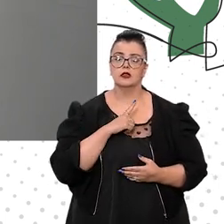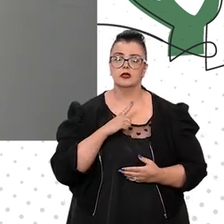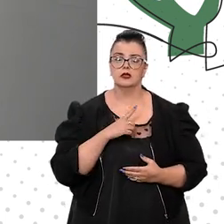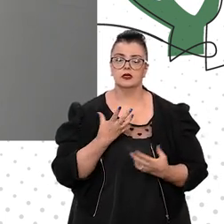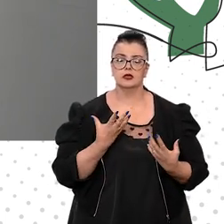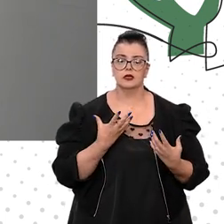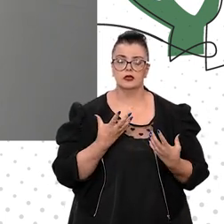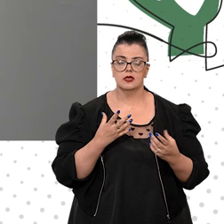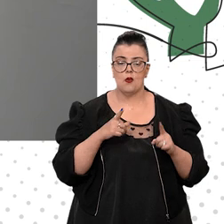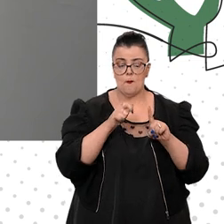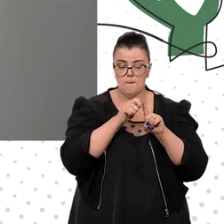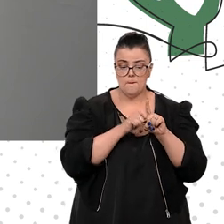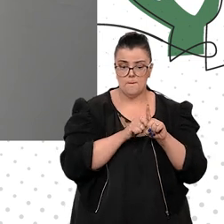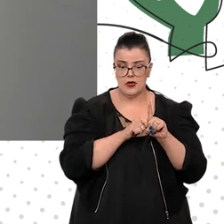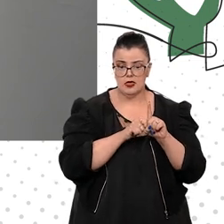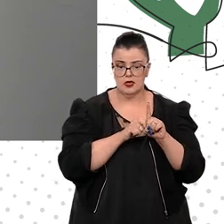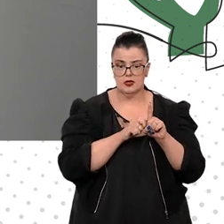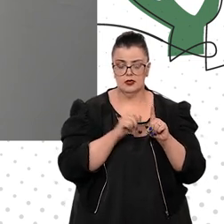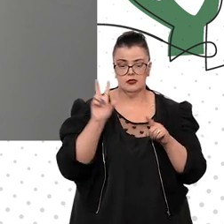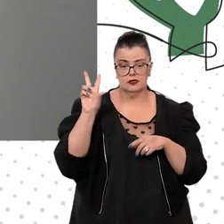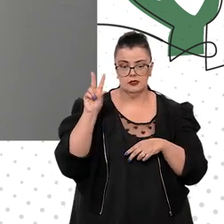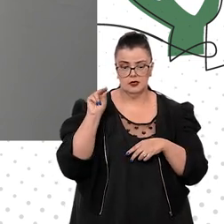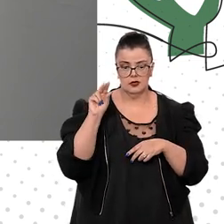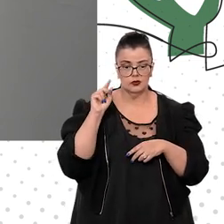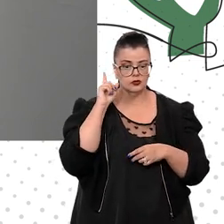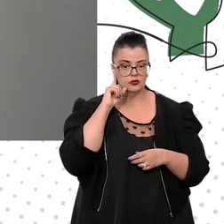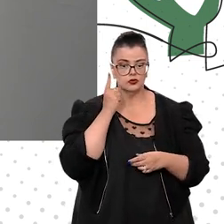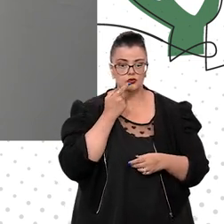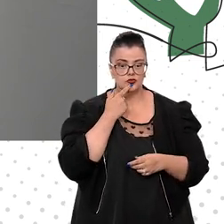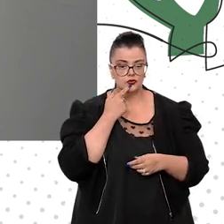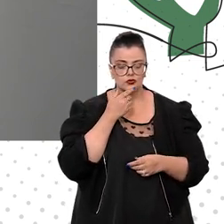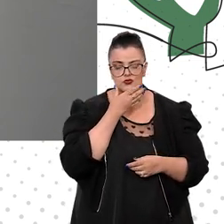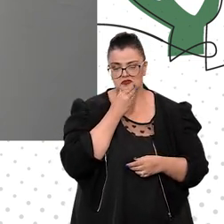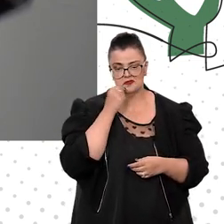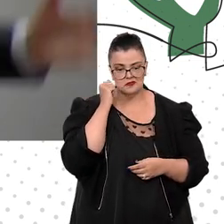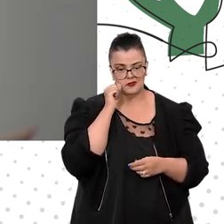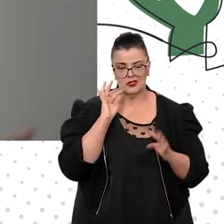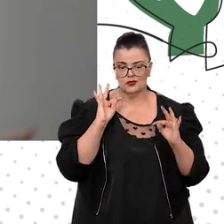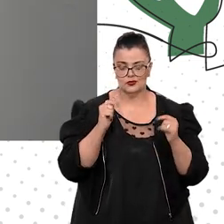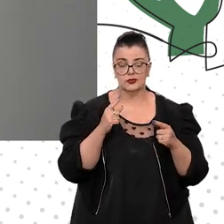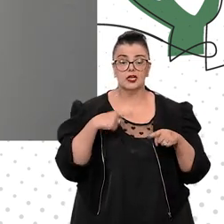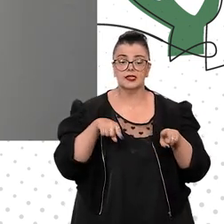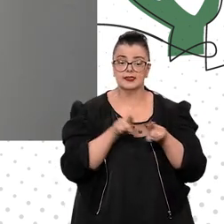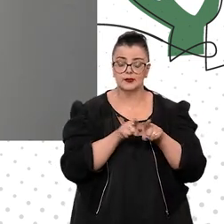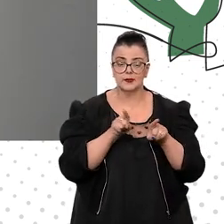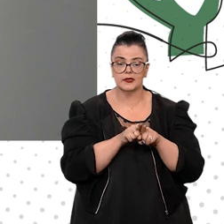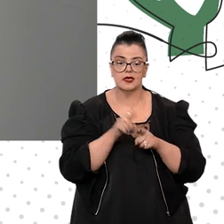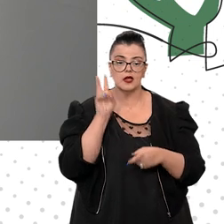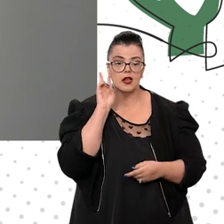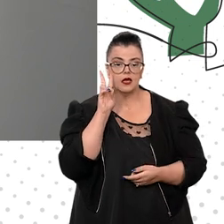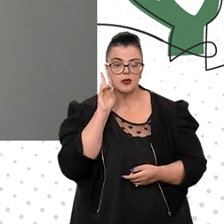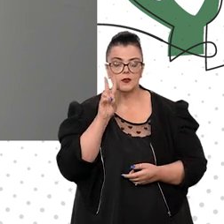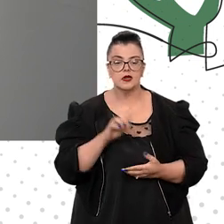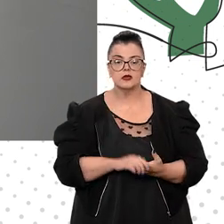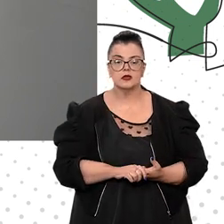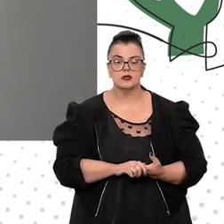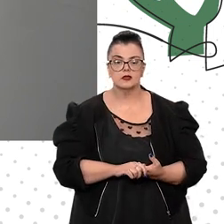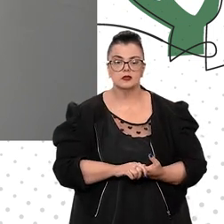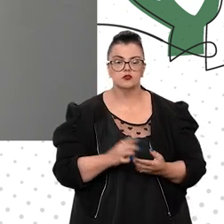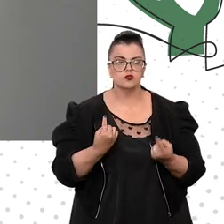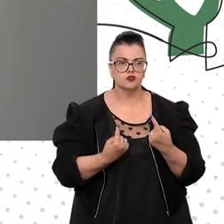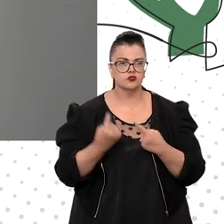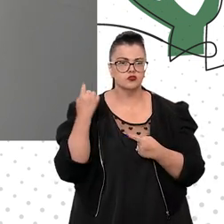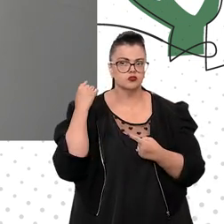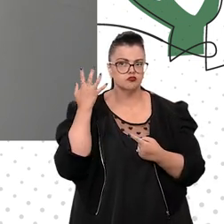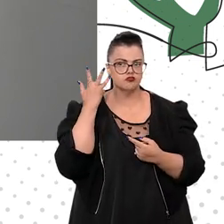azul, o mês dos surdos, surdas, mas lembrando também que há poucos dias, no último dia